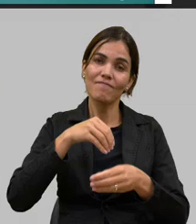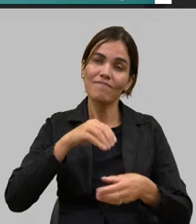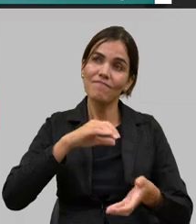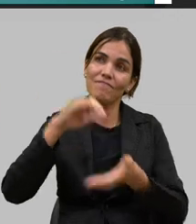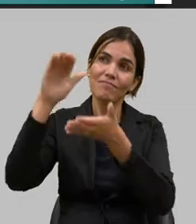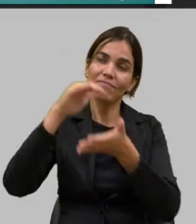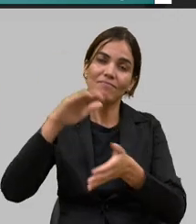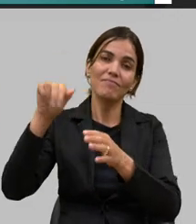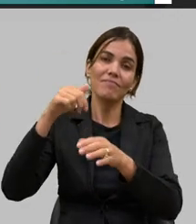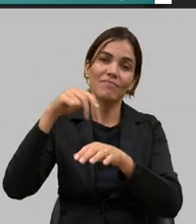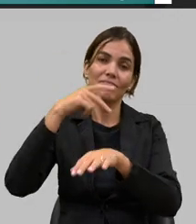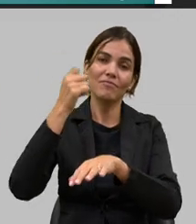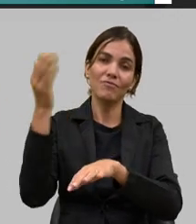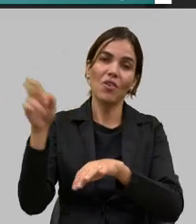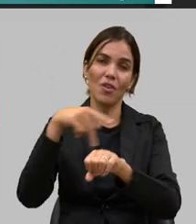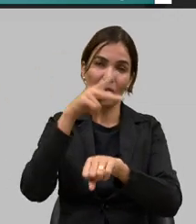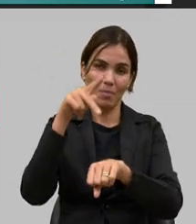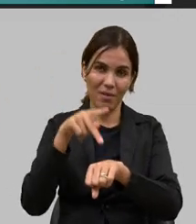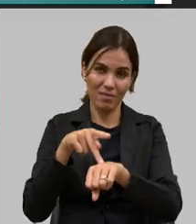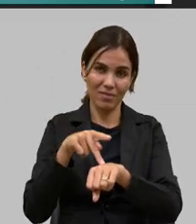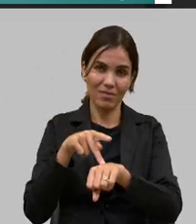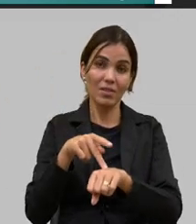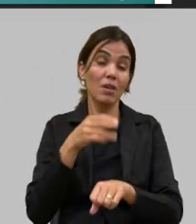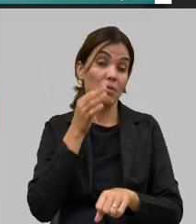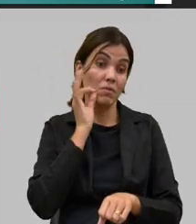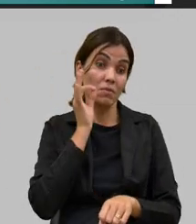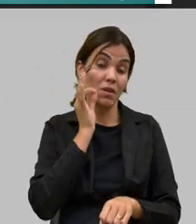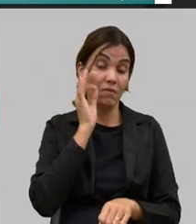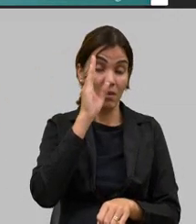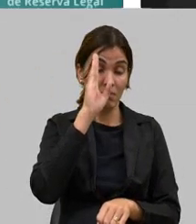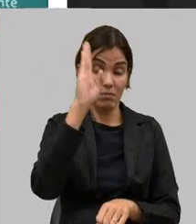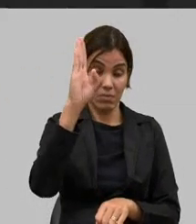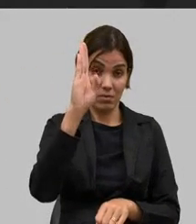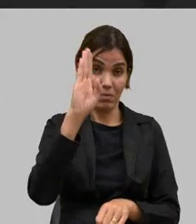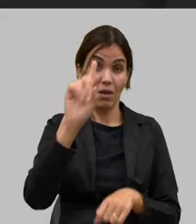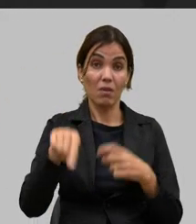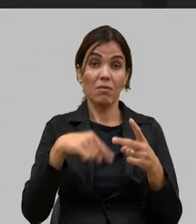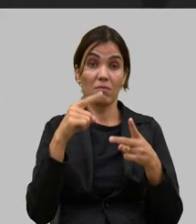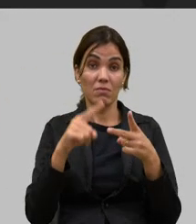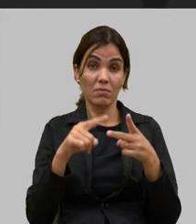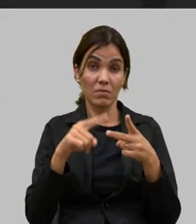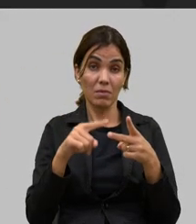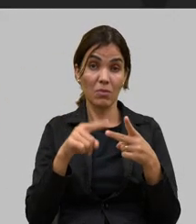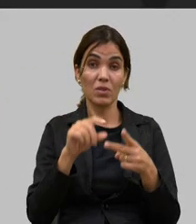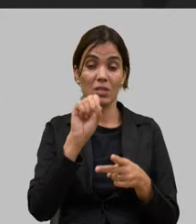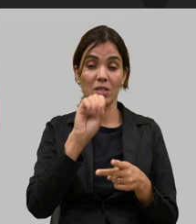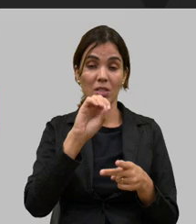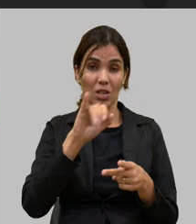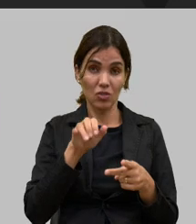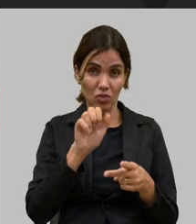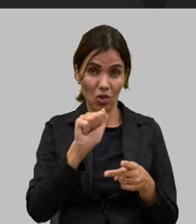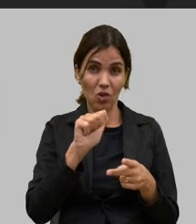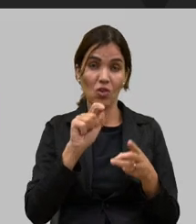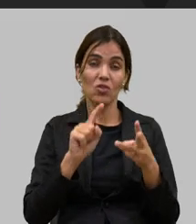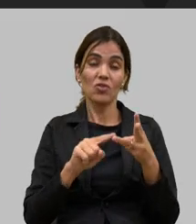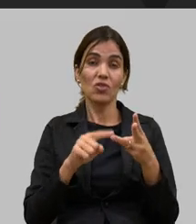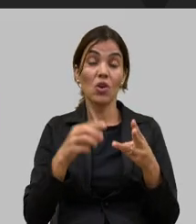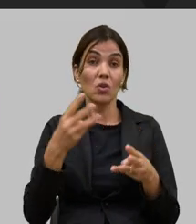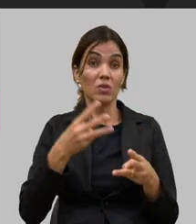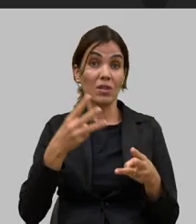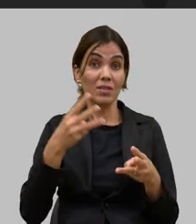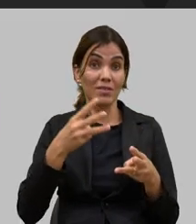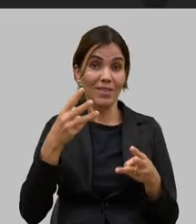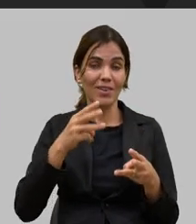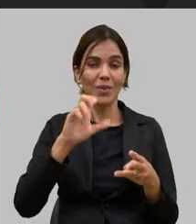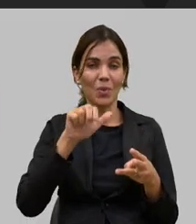agro nós temos aí o café como principal produto depois nós temos aí a soja a cana de açúcar em terceiro lugar